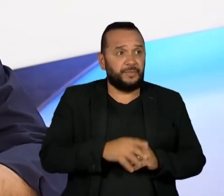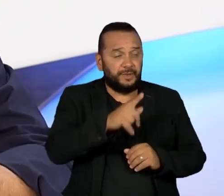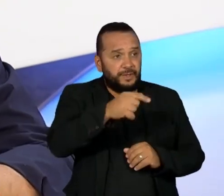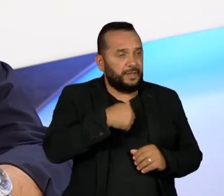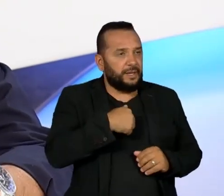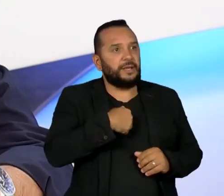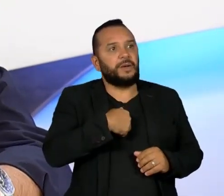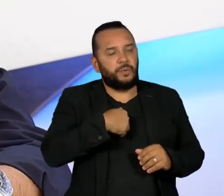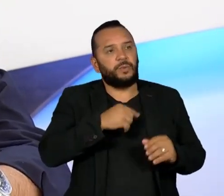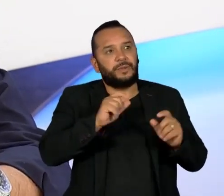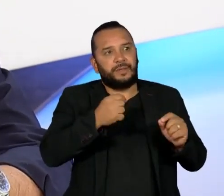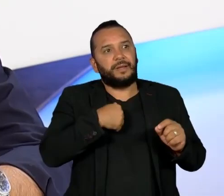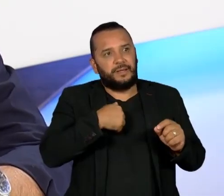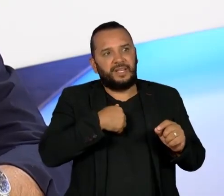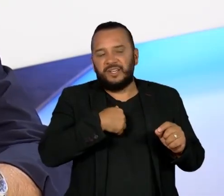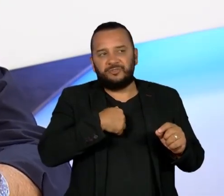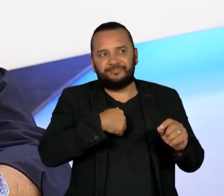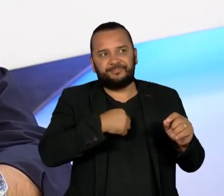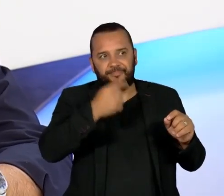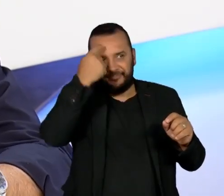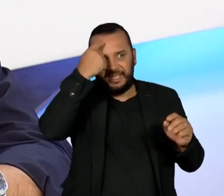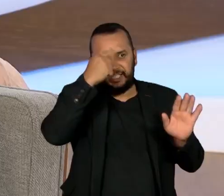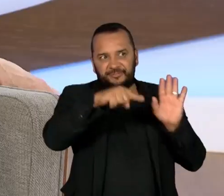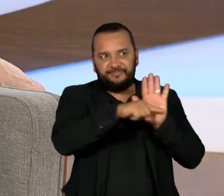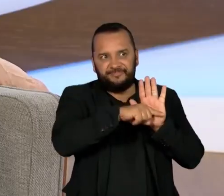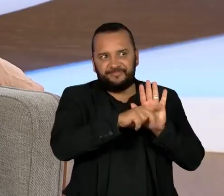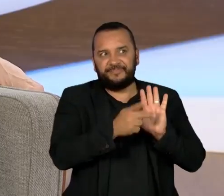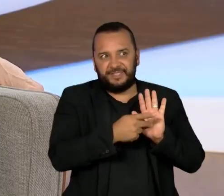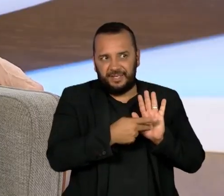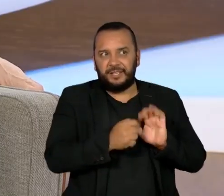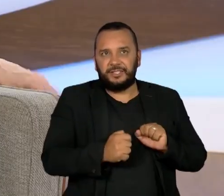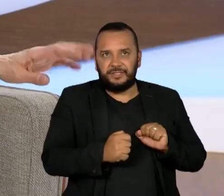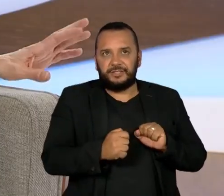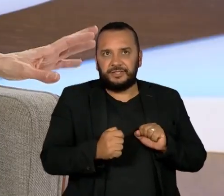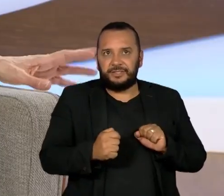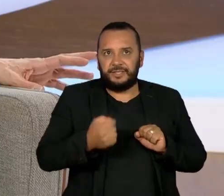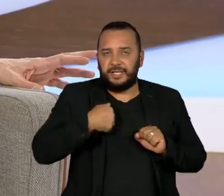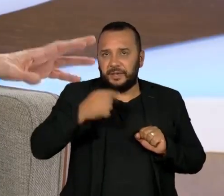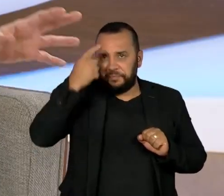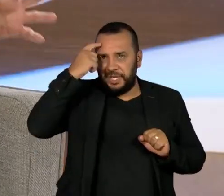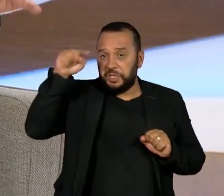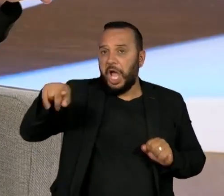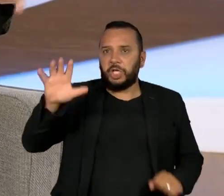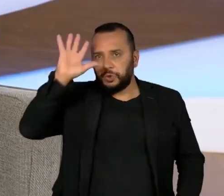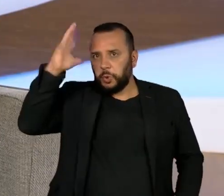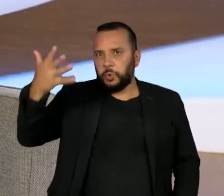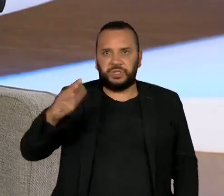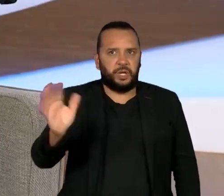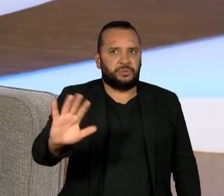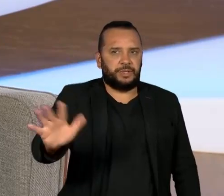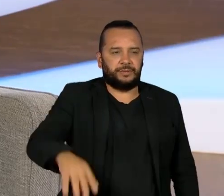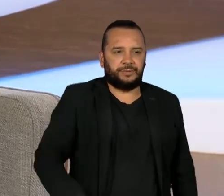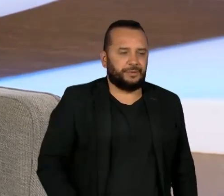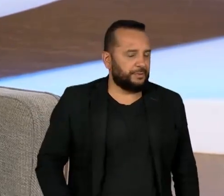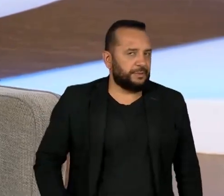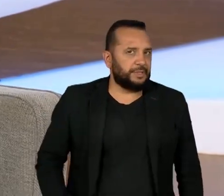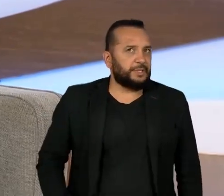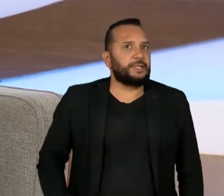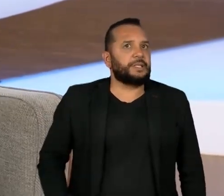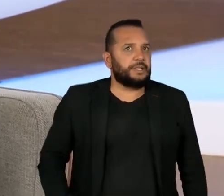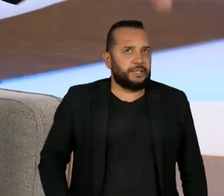por natureza? Por natureza. Eu não acho que nada tem solução, mas eu acho que a gente vive